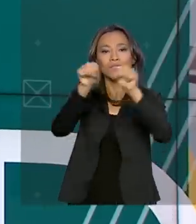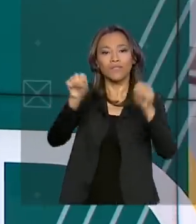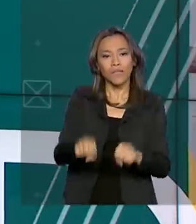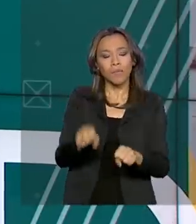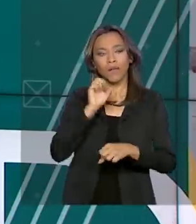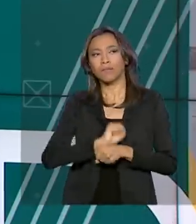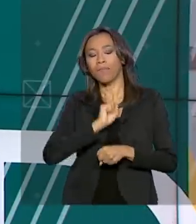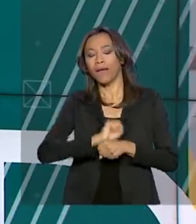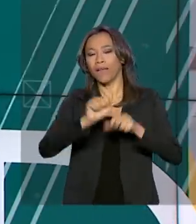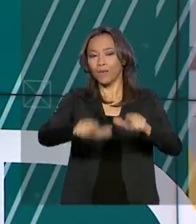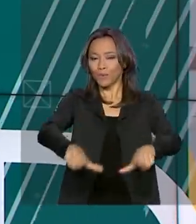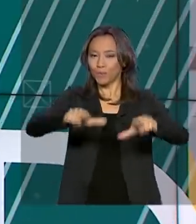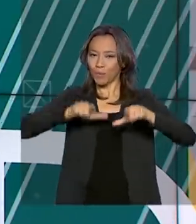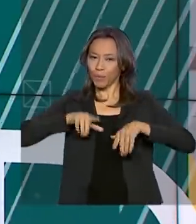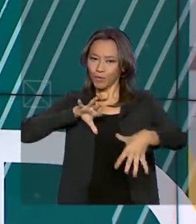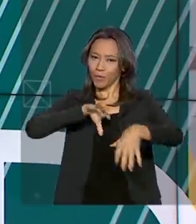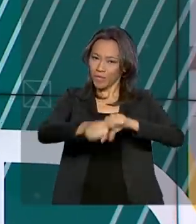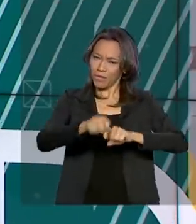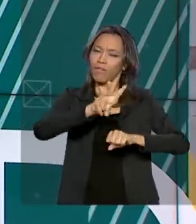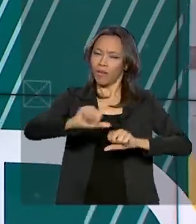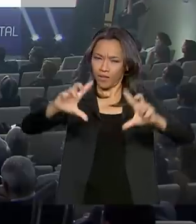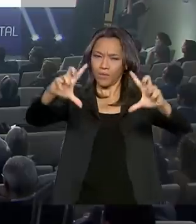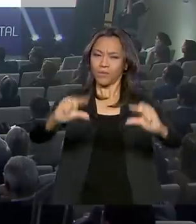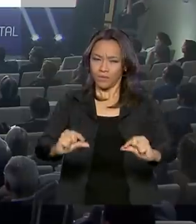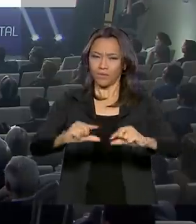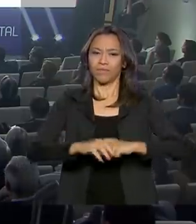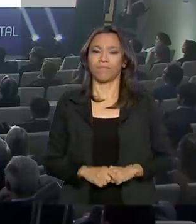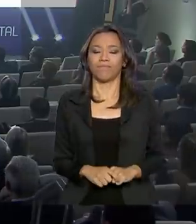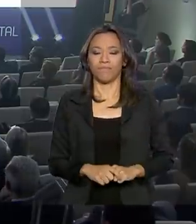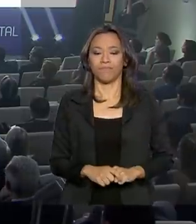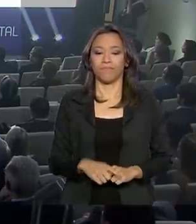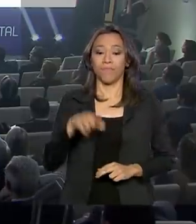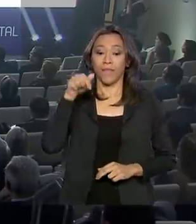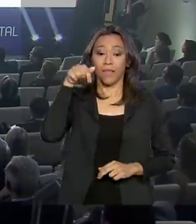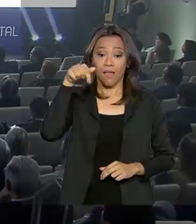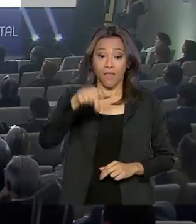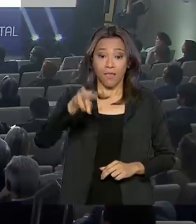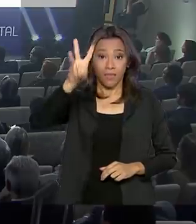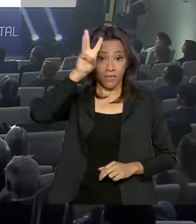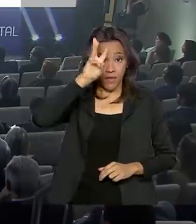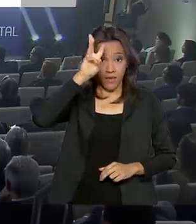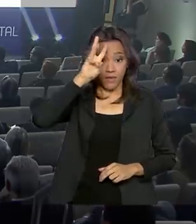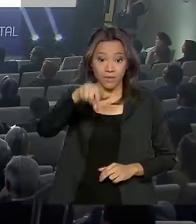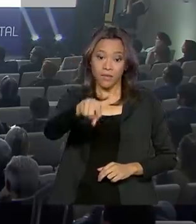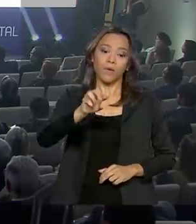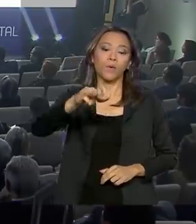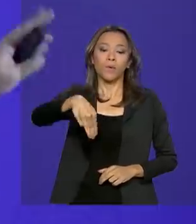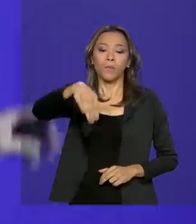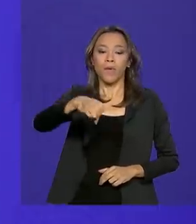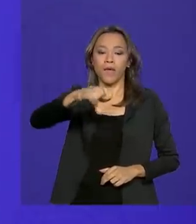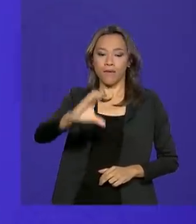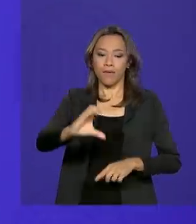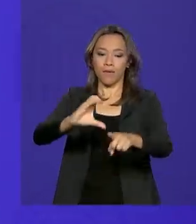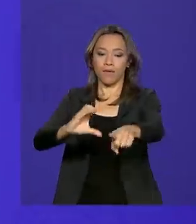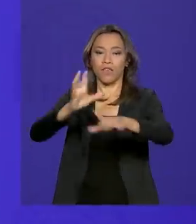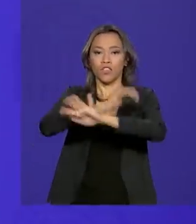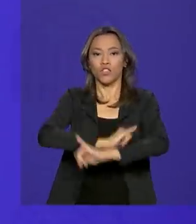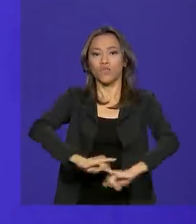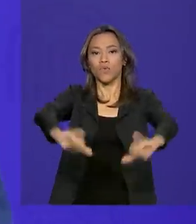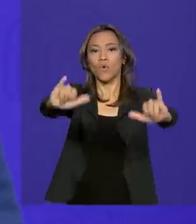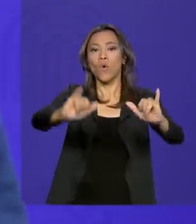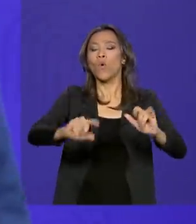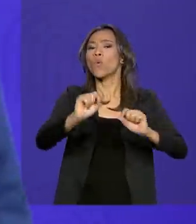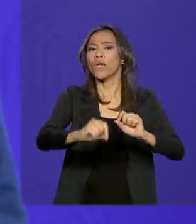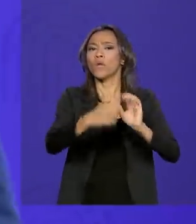pelo diploma também deve diminuir. Nesta terça-feira, Ministério da Educação publicou nota técnica,